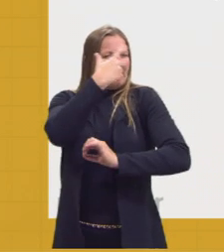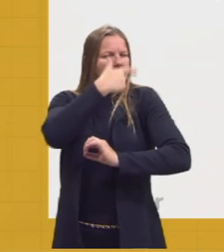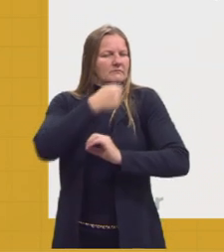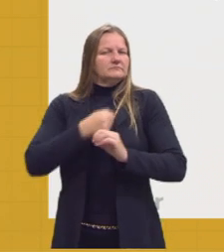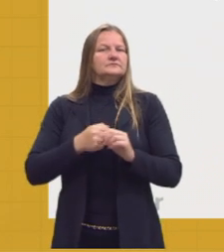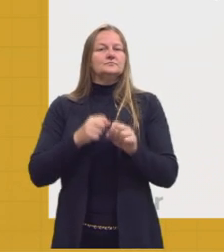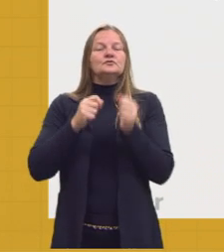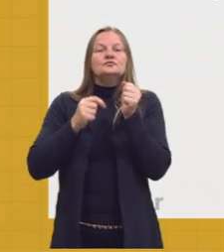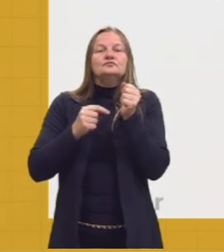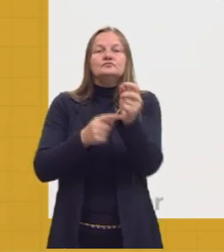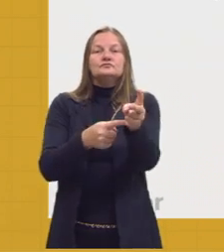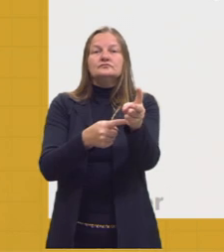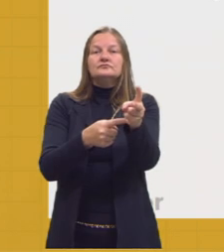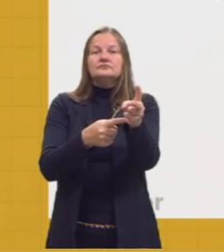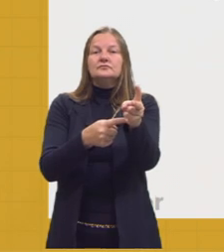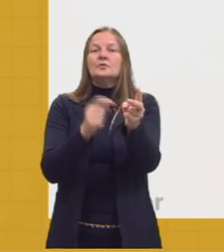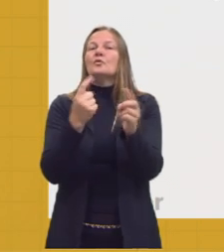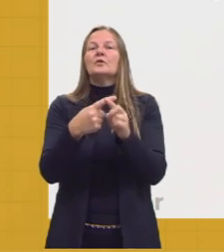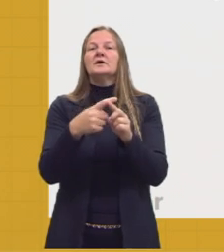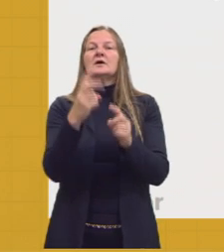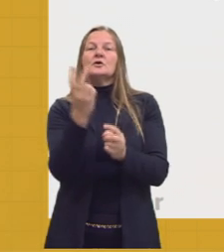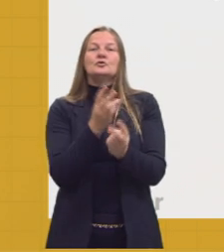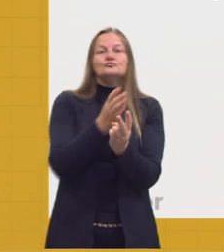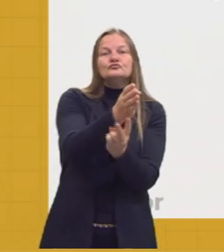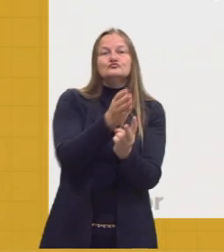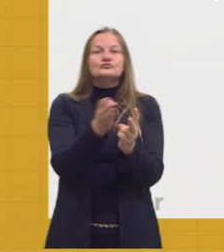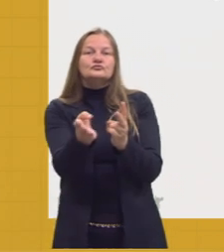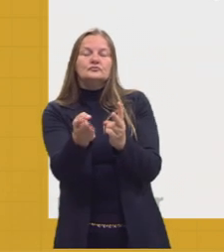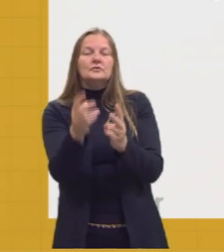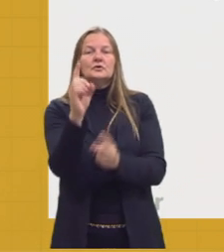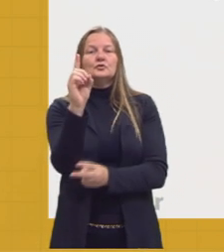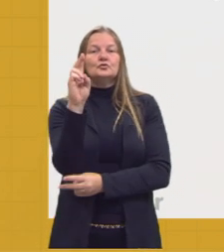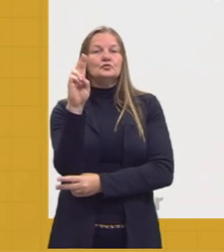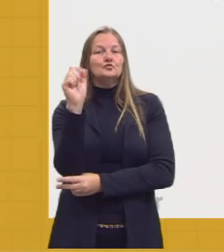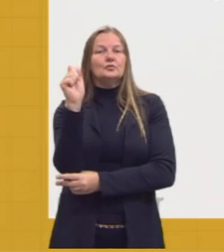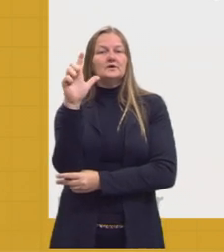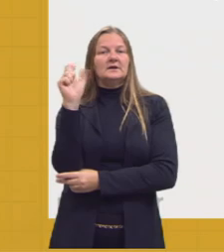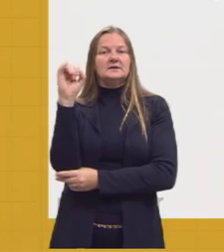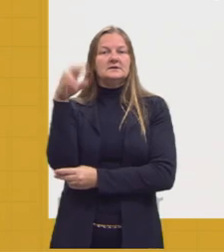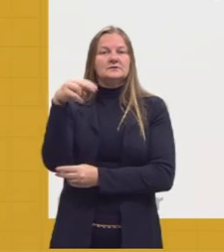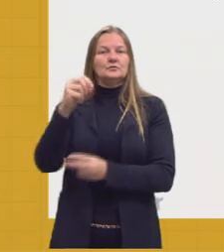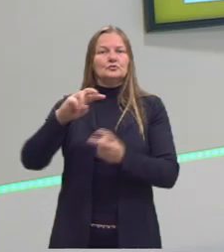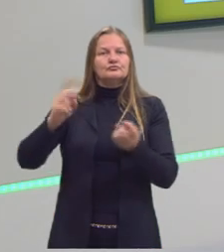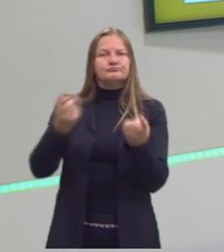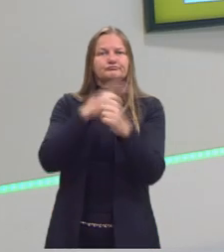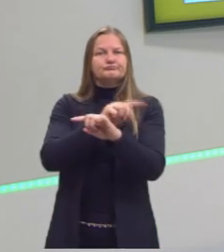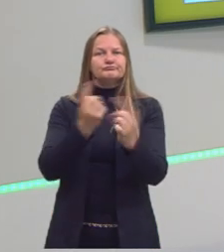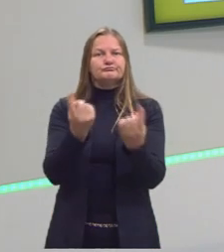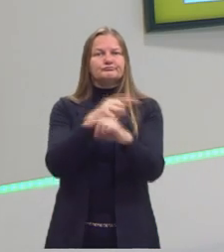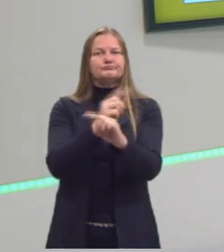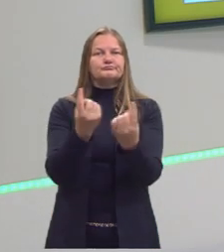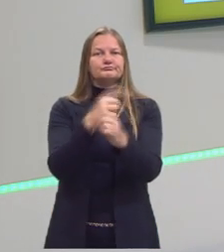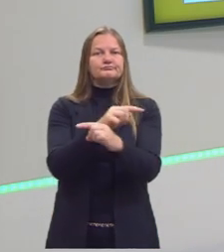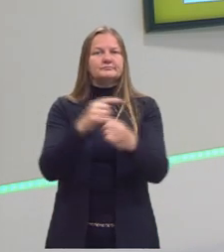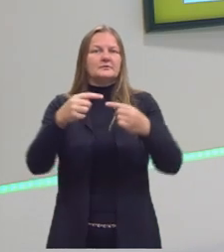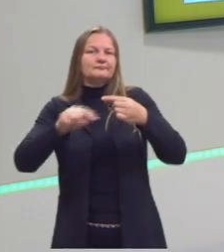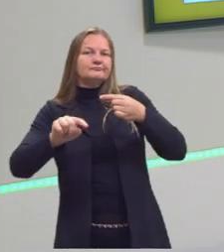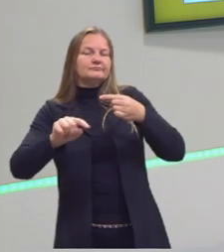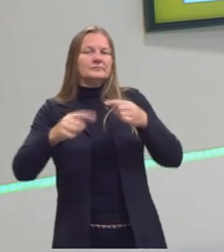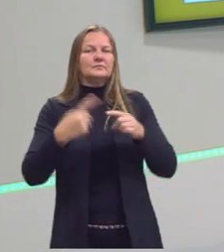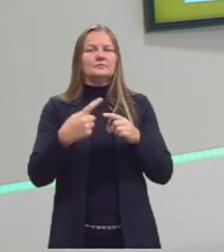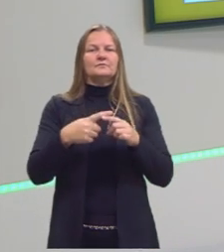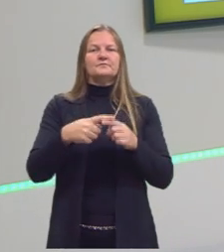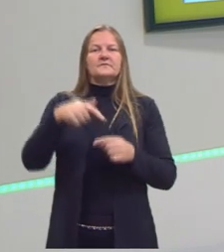Dicotomia, ou seja, dualismo. Temos contradições. Por quê? Porque a gente vem do momento do